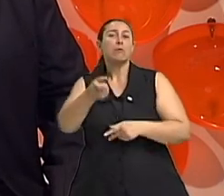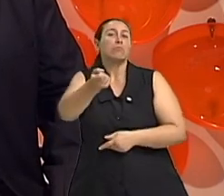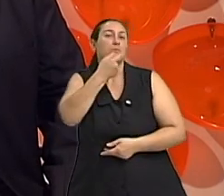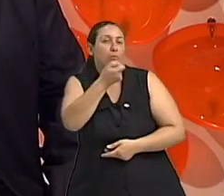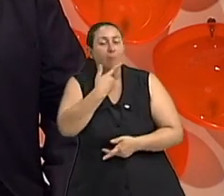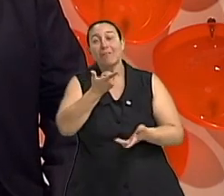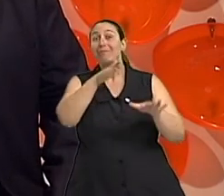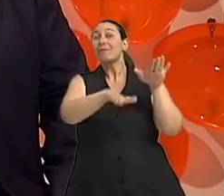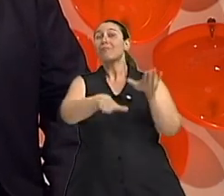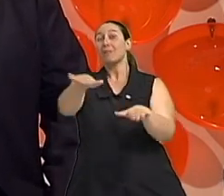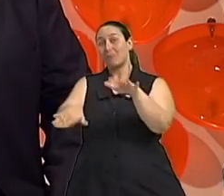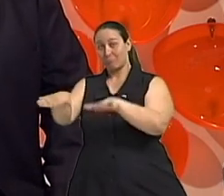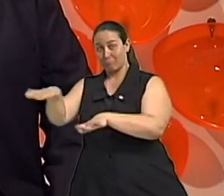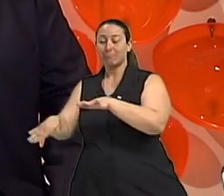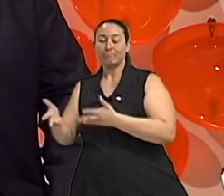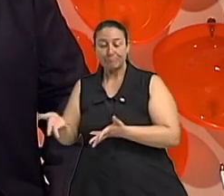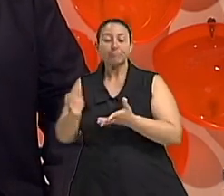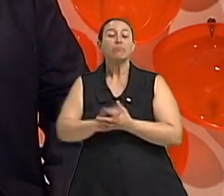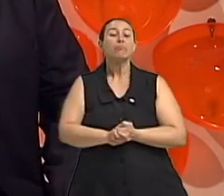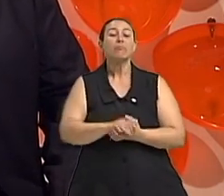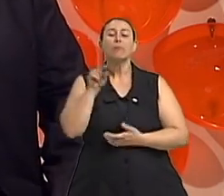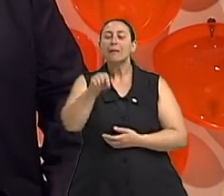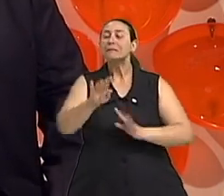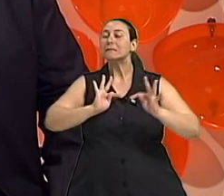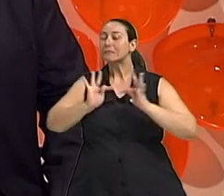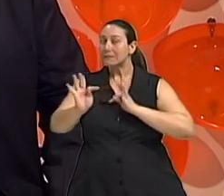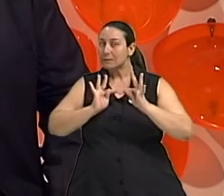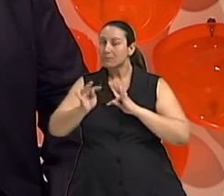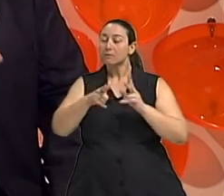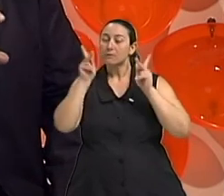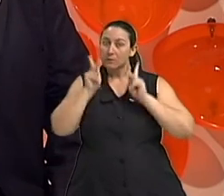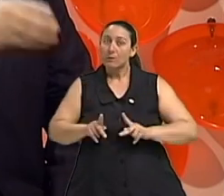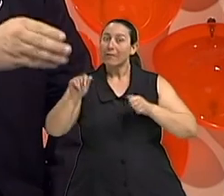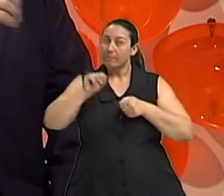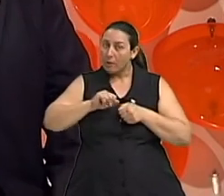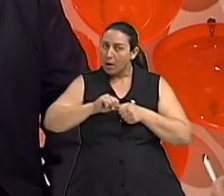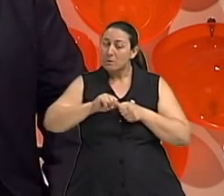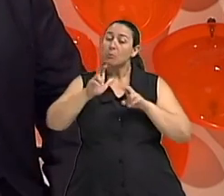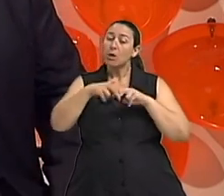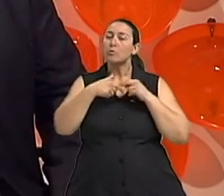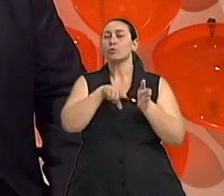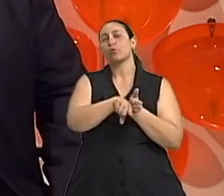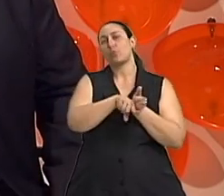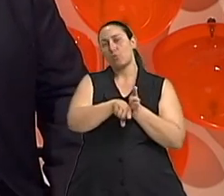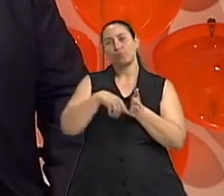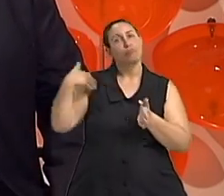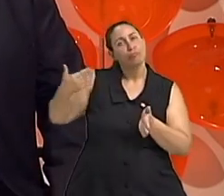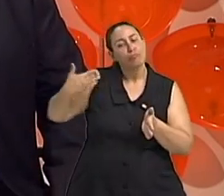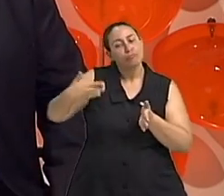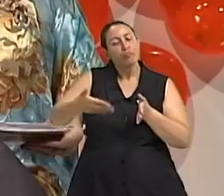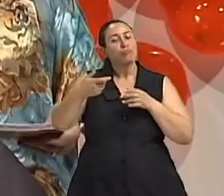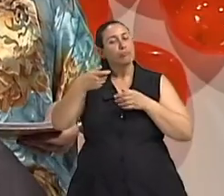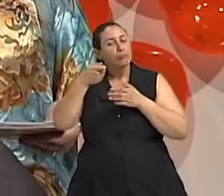Então, esse tratamento personalizado vai ser adotado a partir de um diagnóstico preciso. Ah, perfeito. Claro, claro.